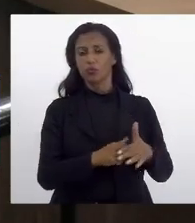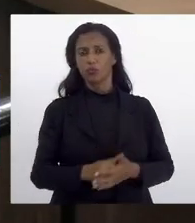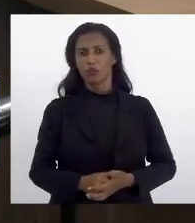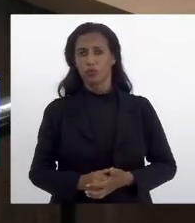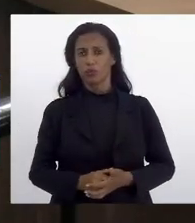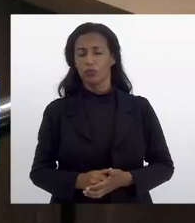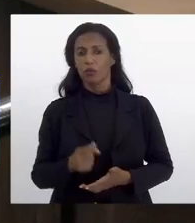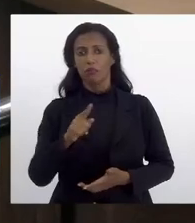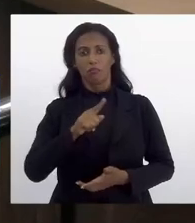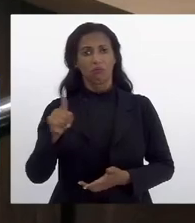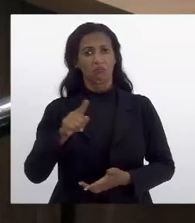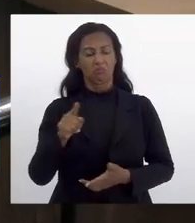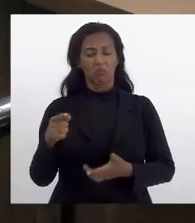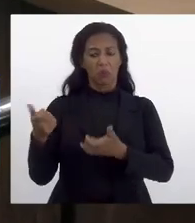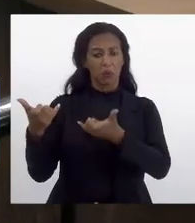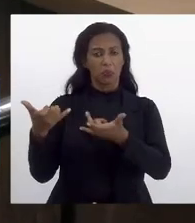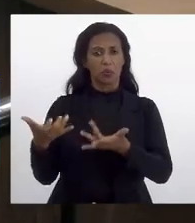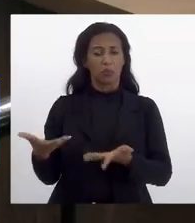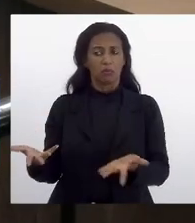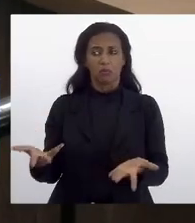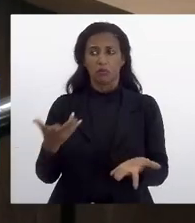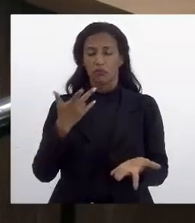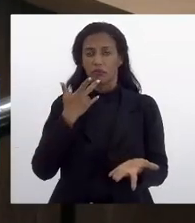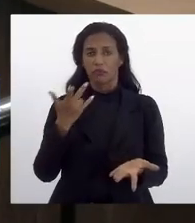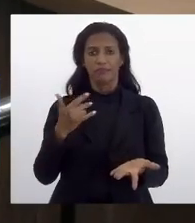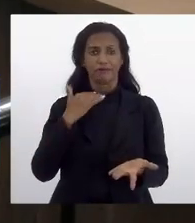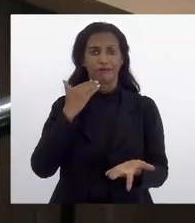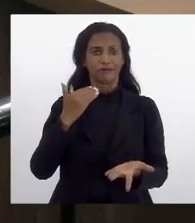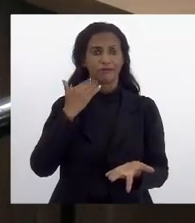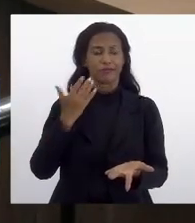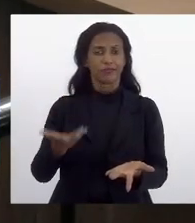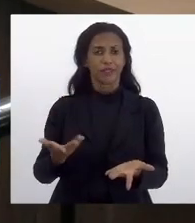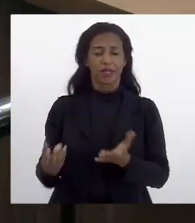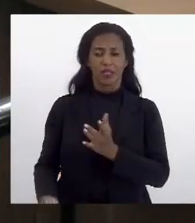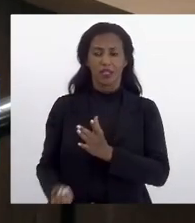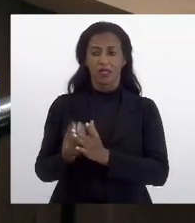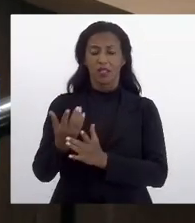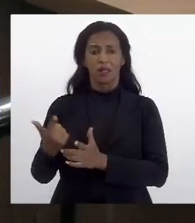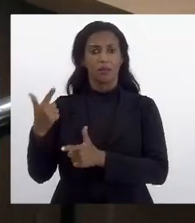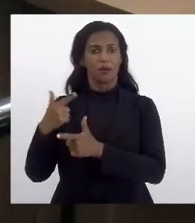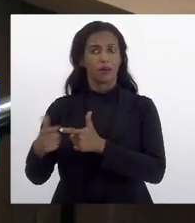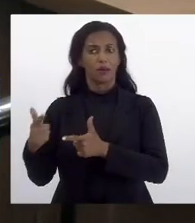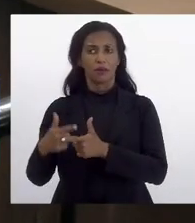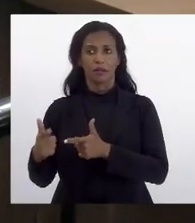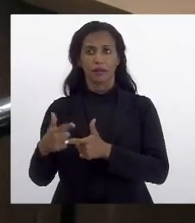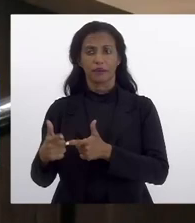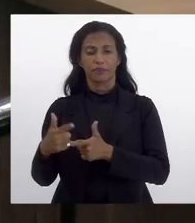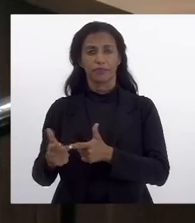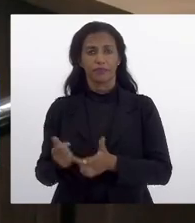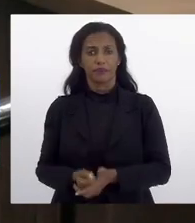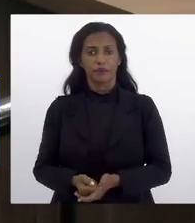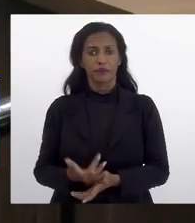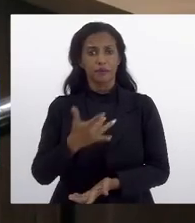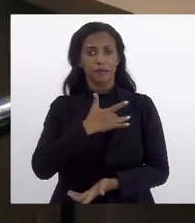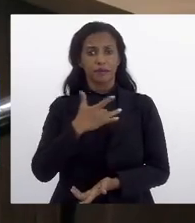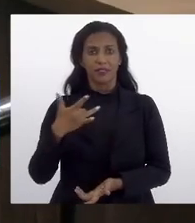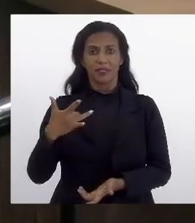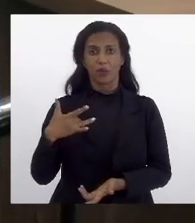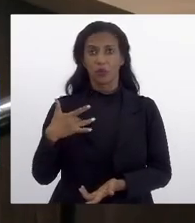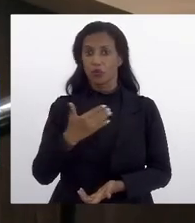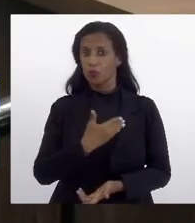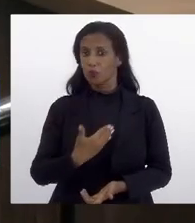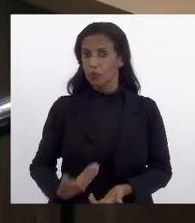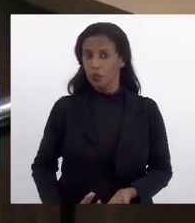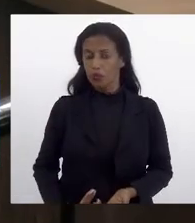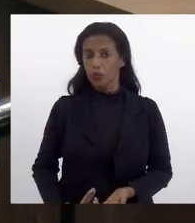não justifica, não justifica criar problemas numa questão de saúde pública,